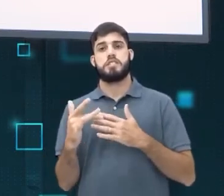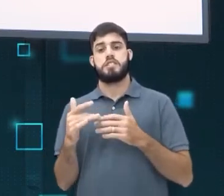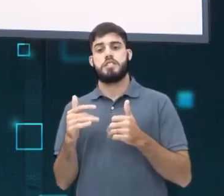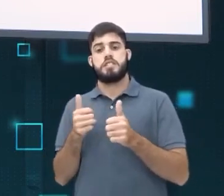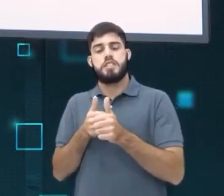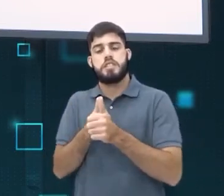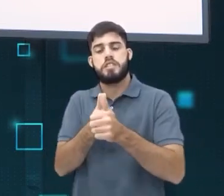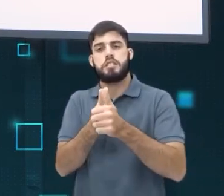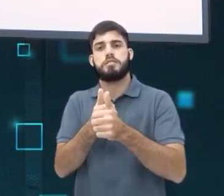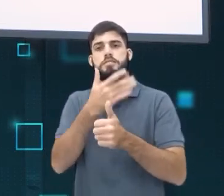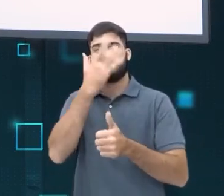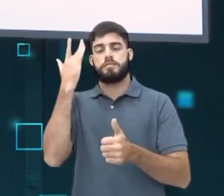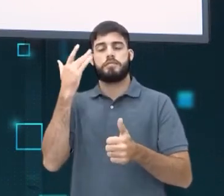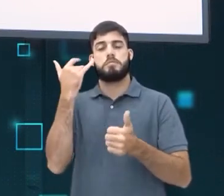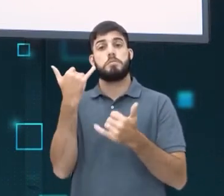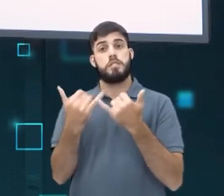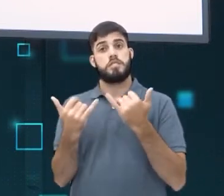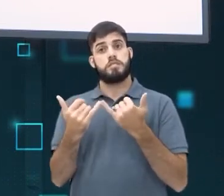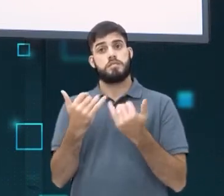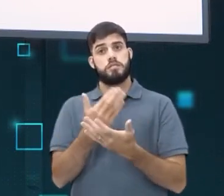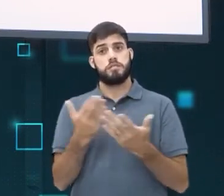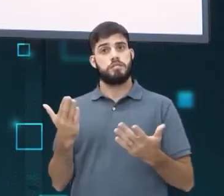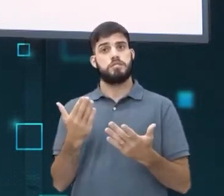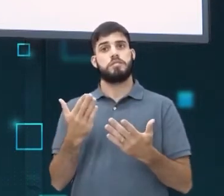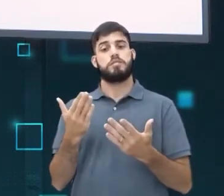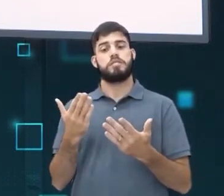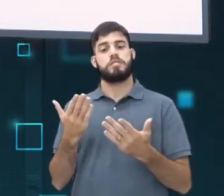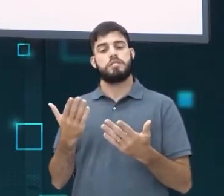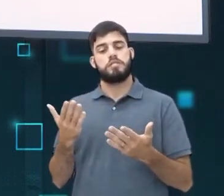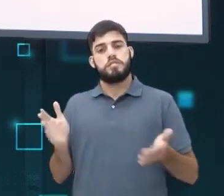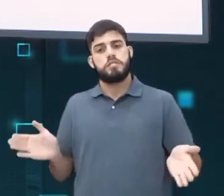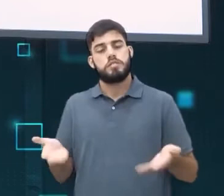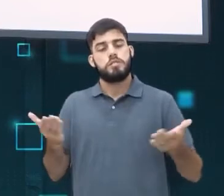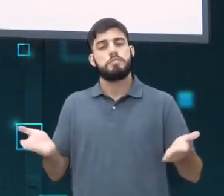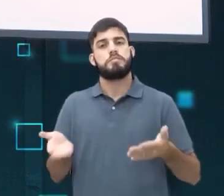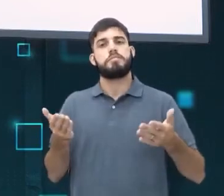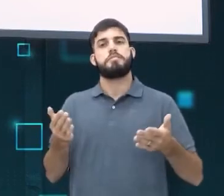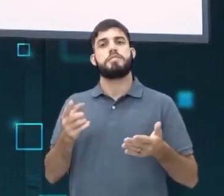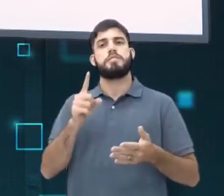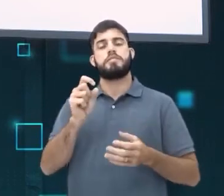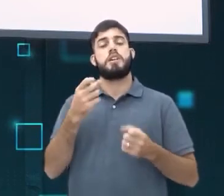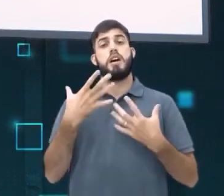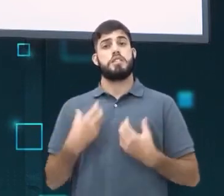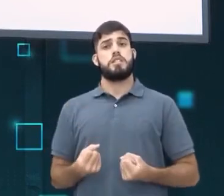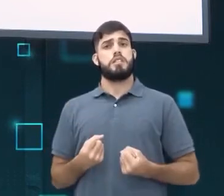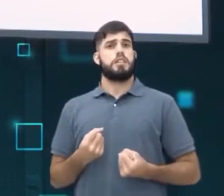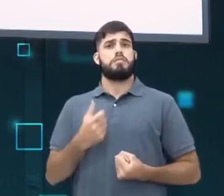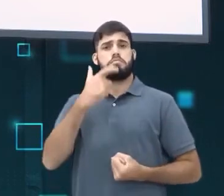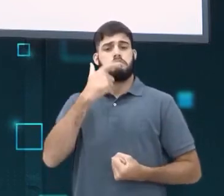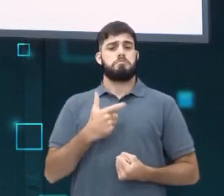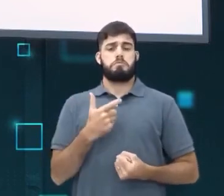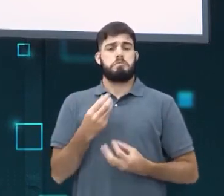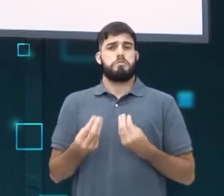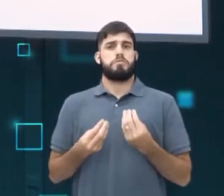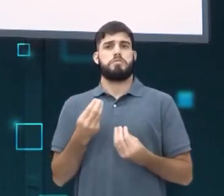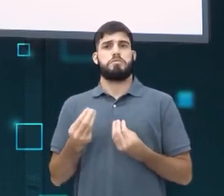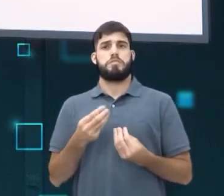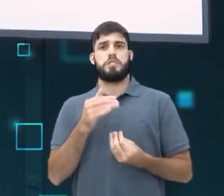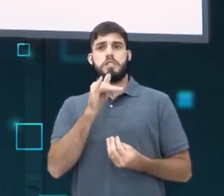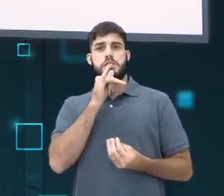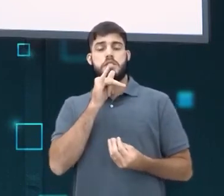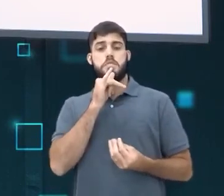pessoas que são parecidas com você e que lhe estimulem a se aceitar como você é. Que mostrem para você que